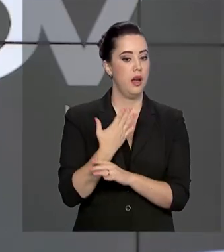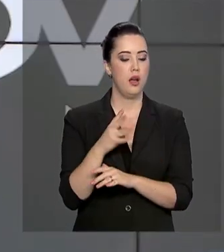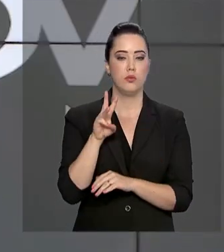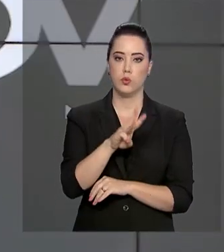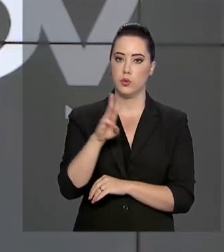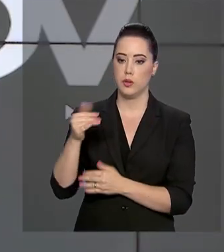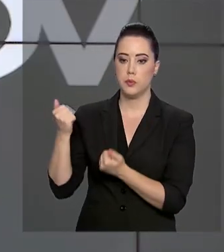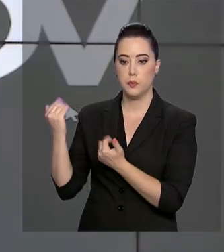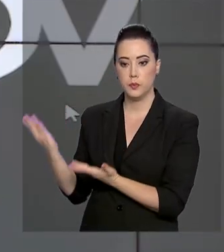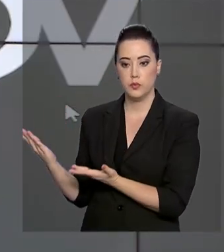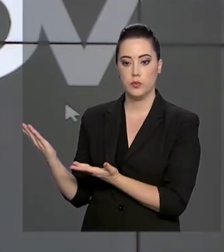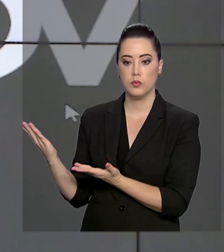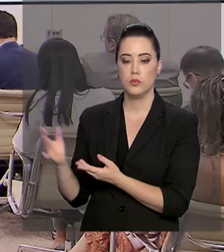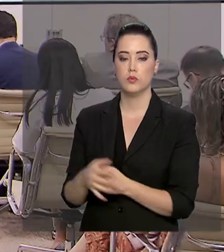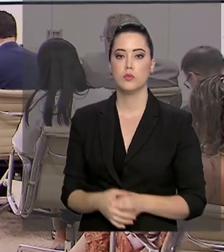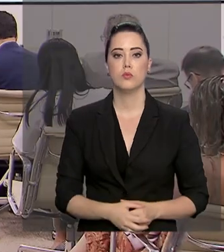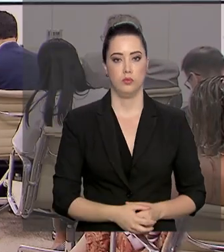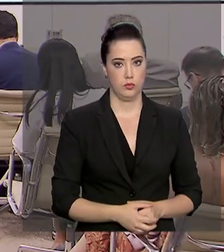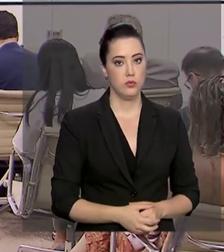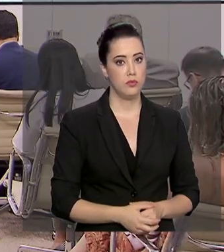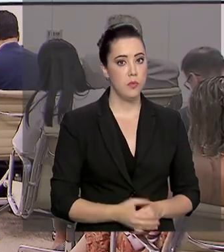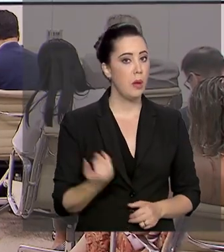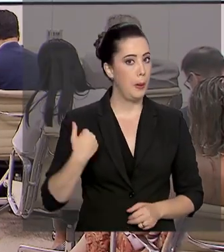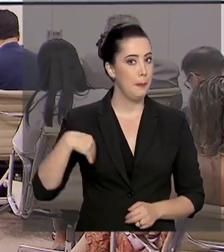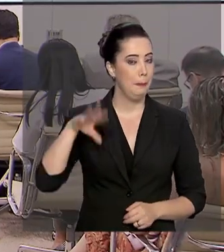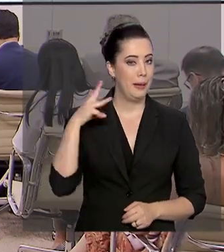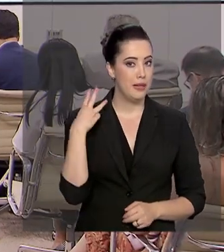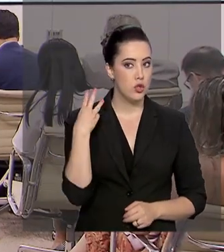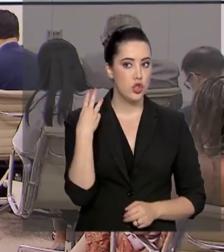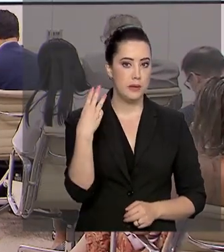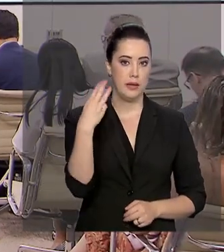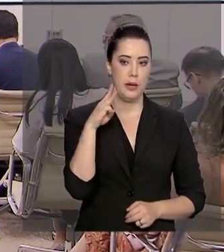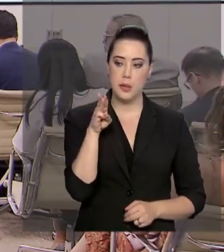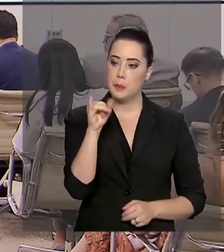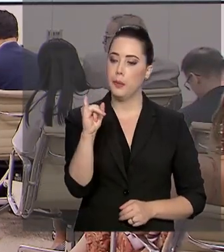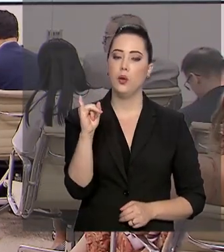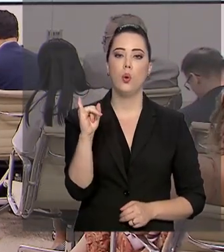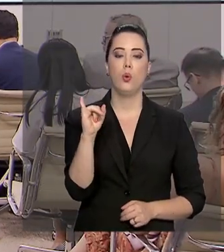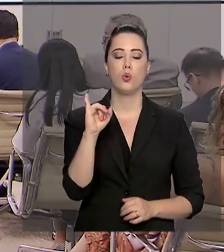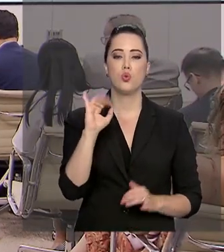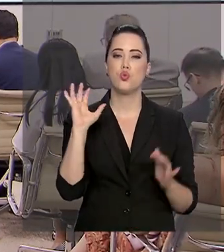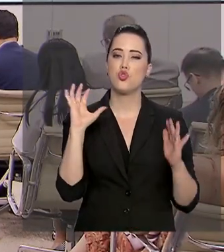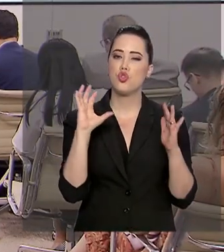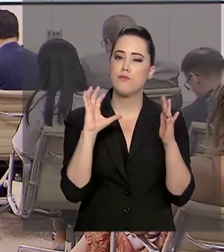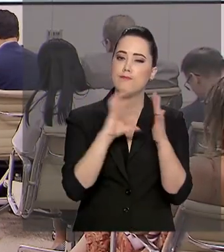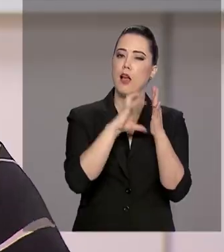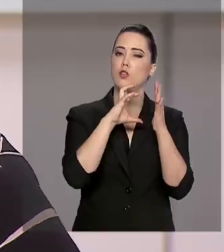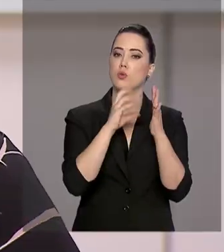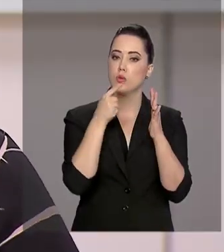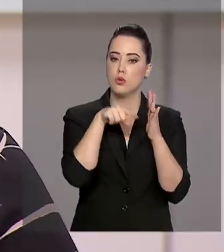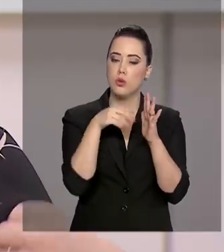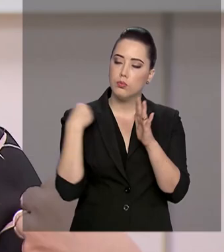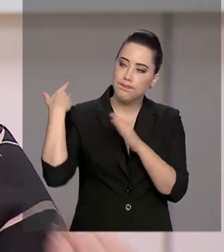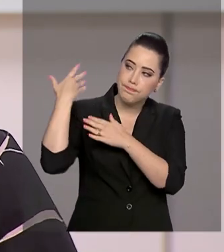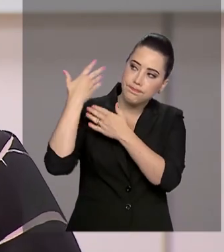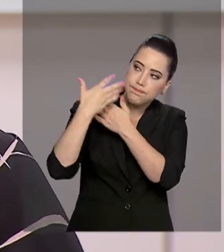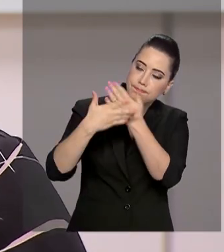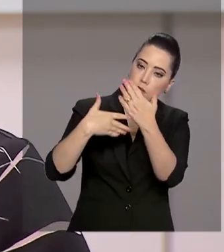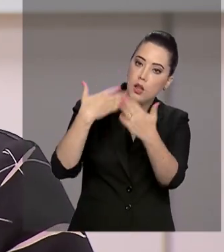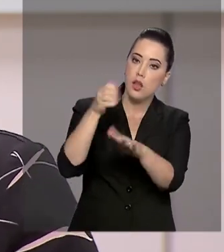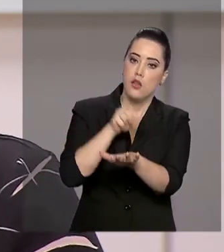nova plataforma digital do governo. São mais de 3 bilhões de registros que traçam históricos de informações